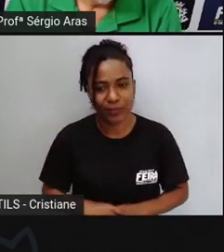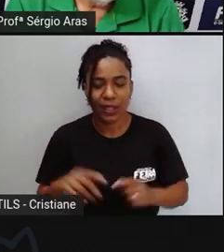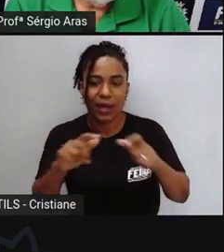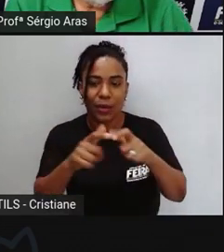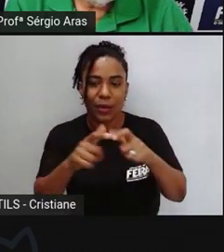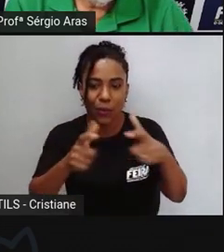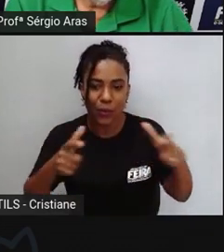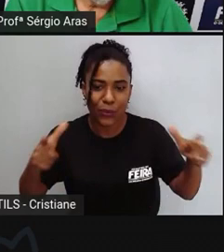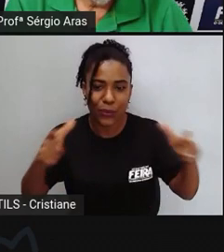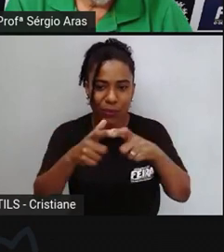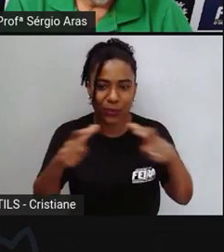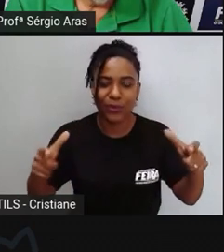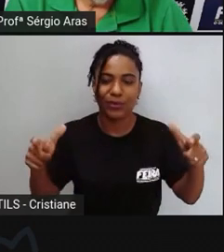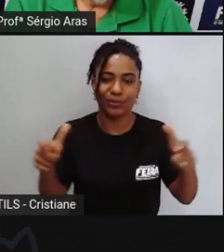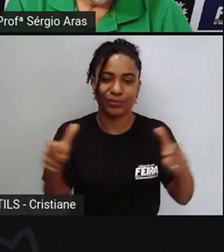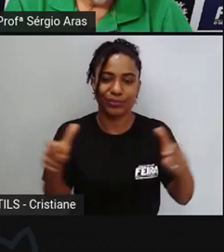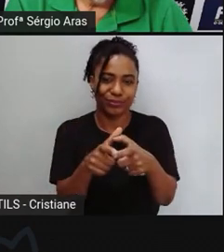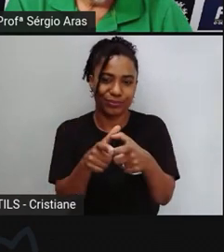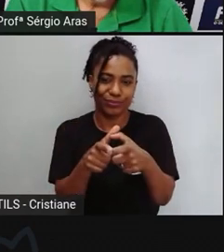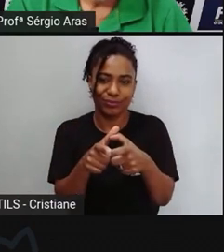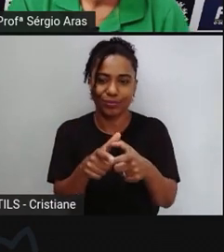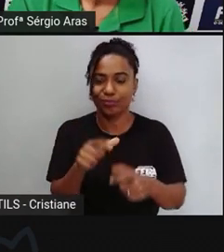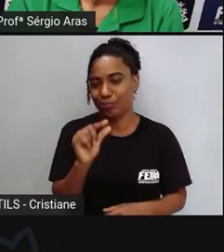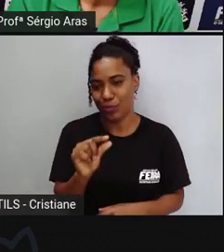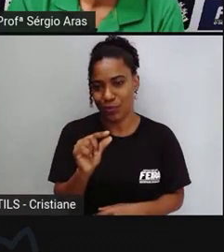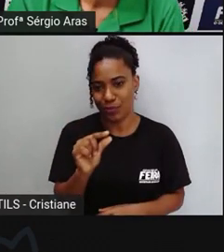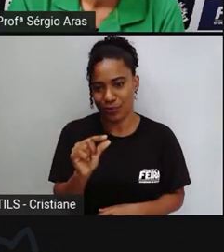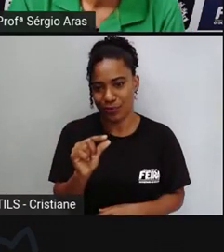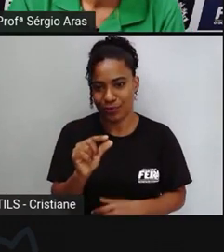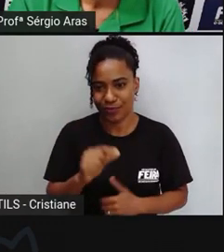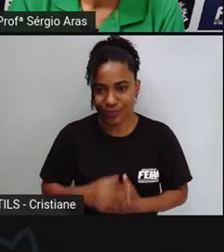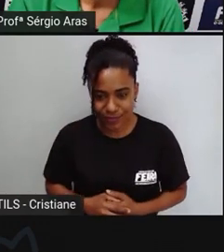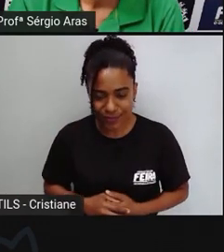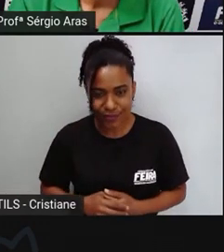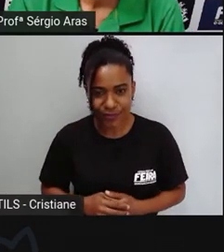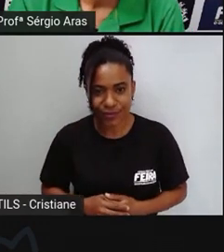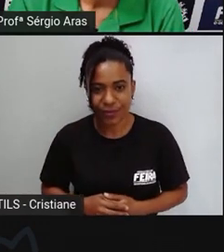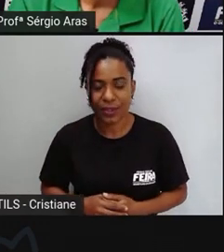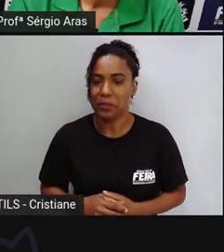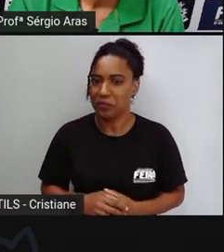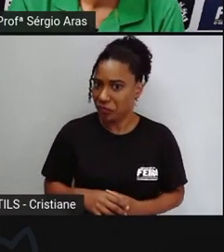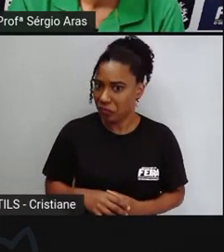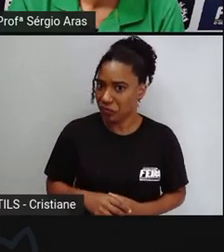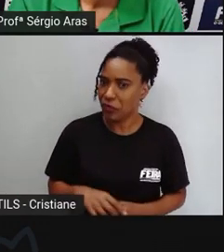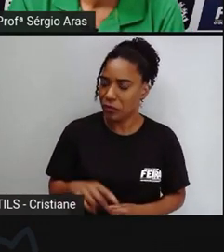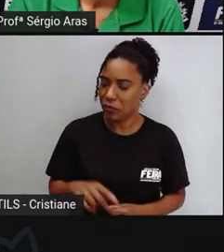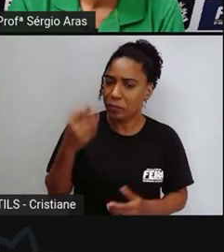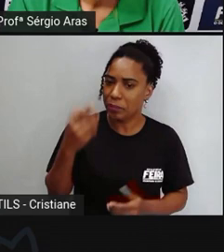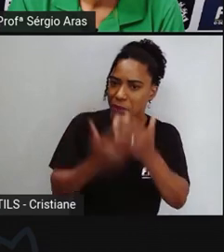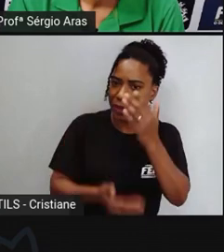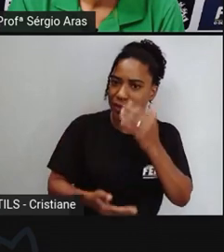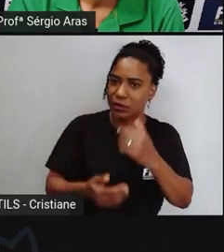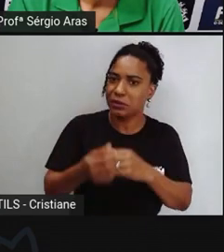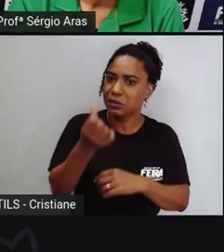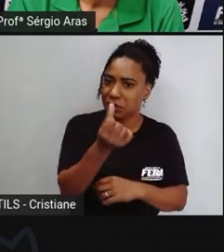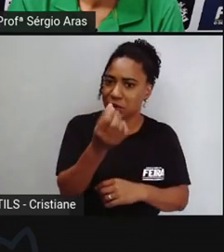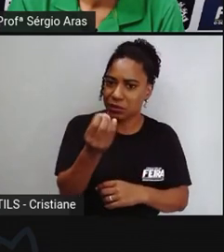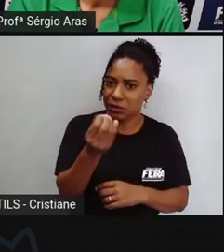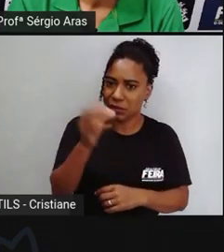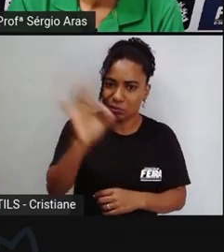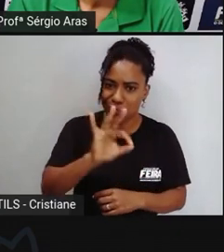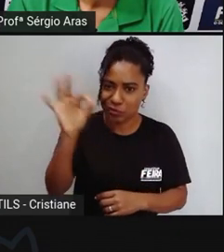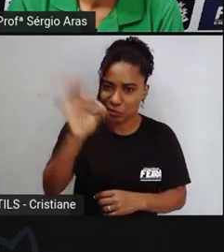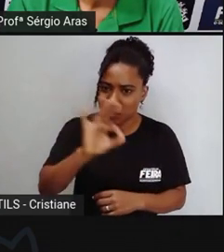sabe da degradação que sofrem esse número ele é assustador se a gente pensar que 30 anos é minha idade